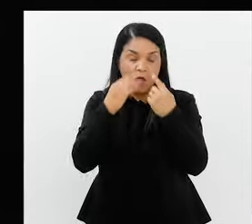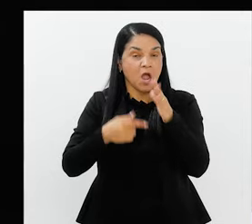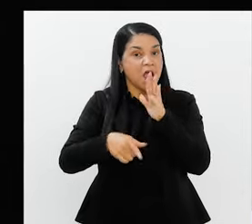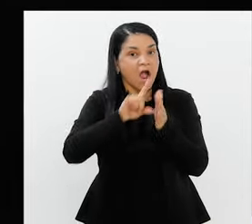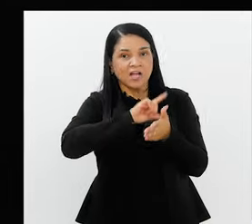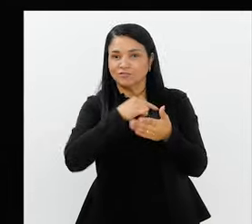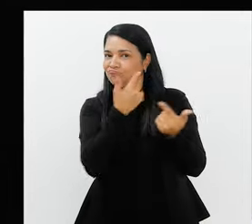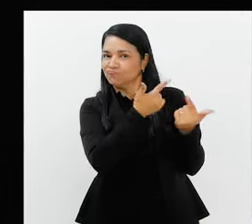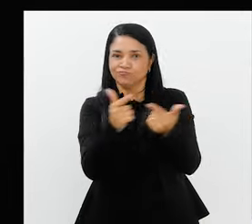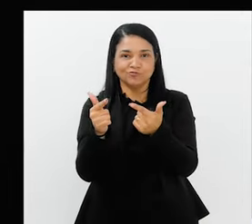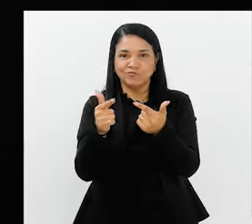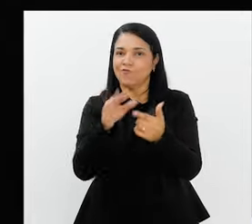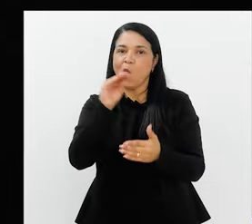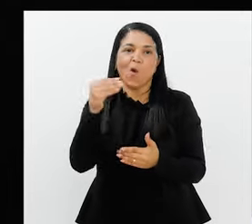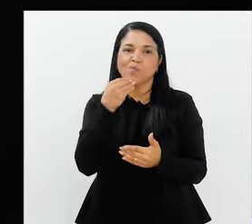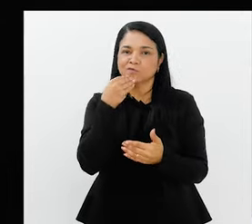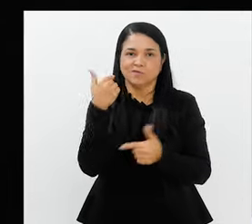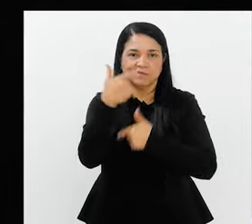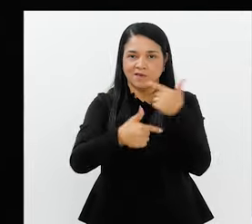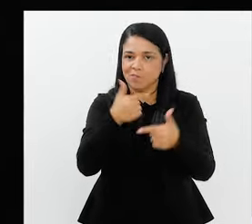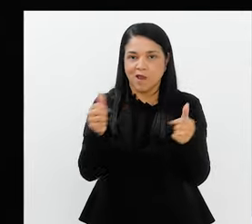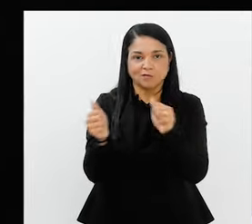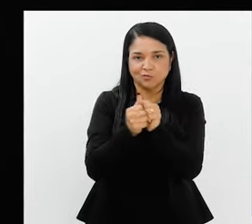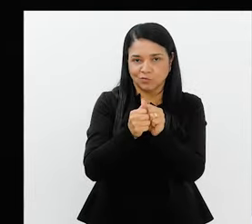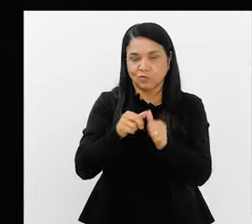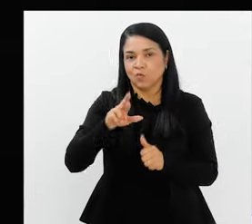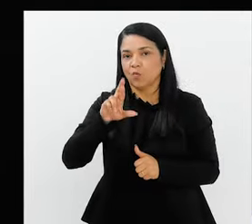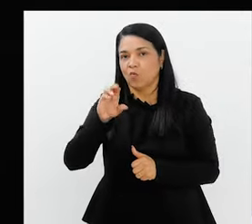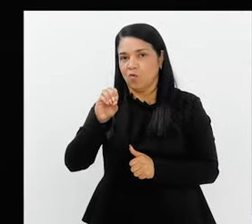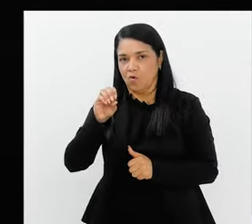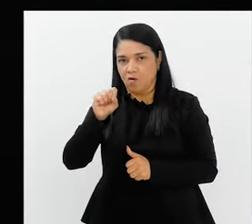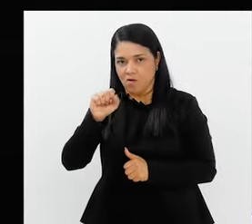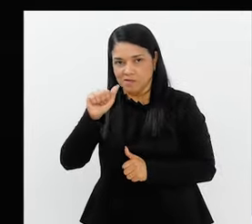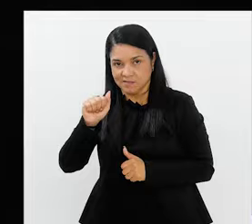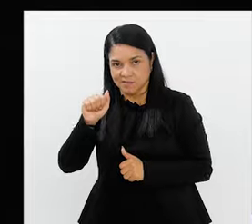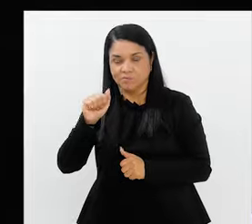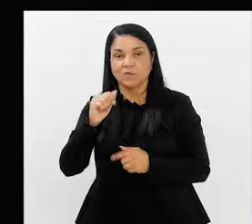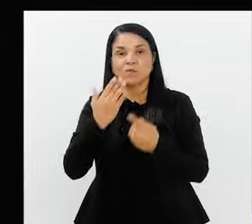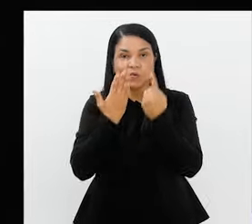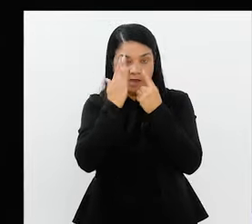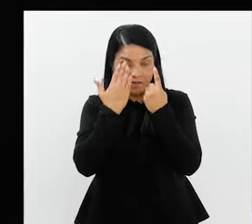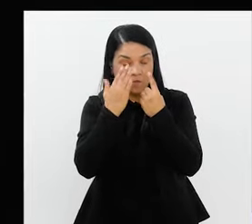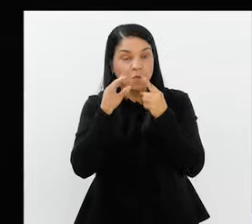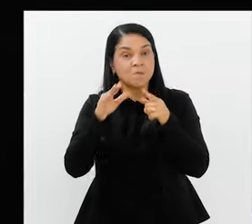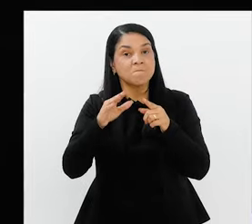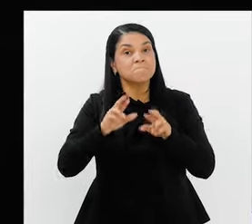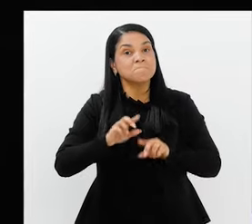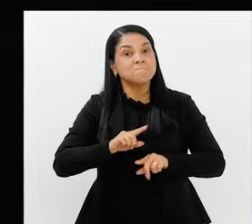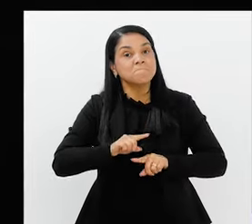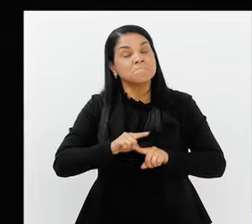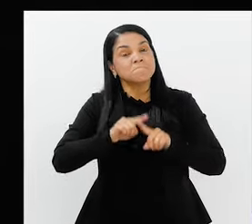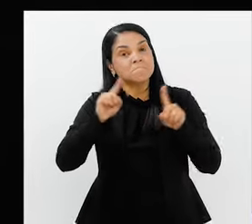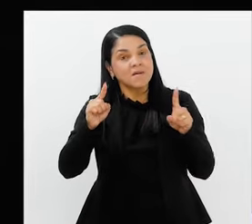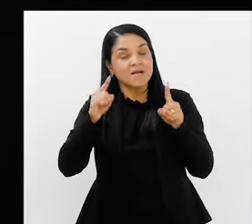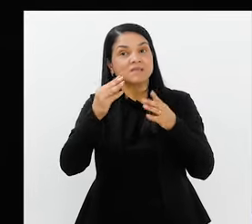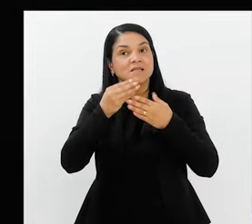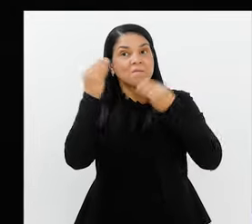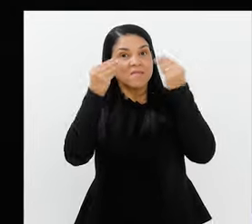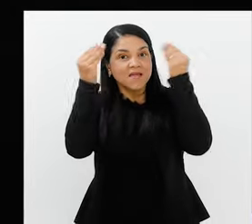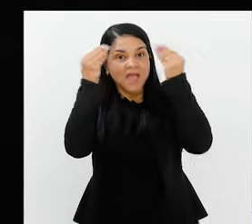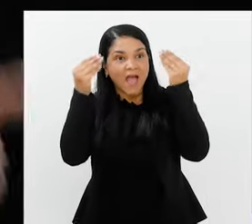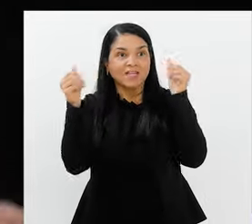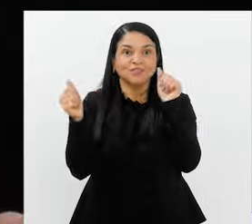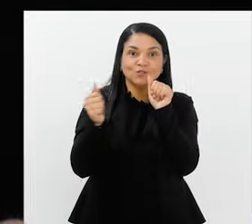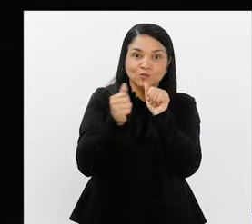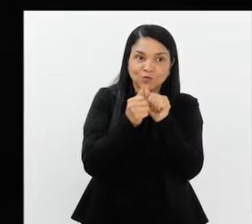oportunidade de trabalhar com a Rosa no carnaval. Mas a maquiagem do carnaval me levou